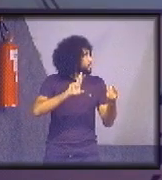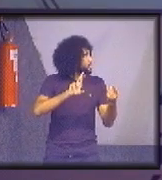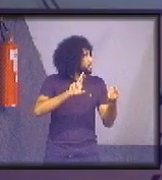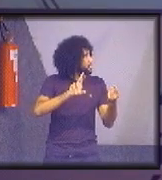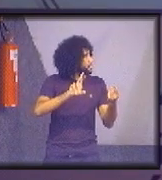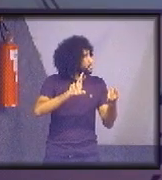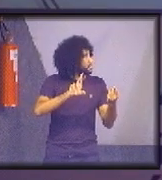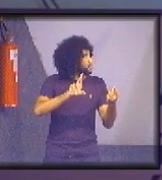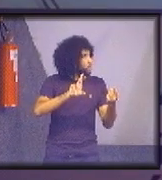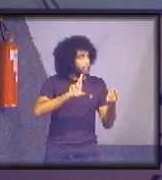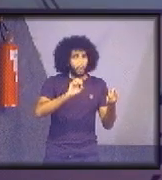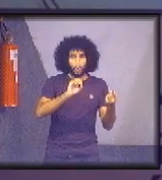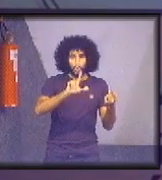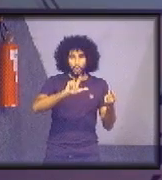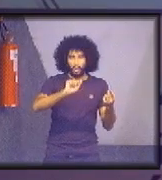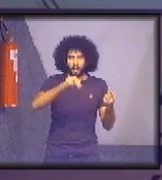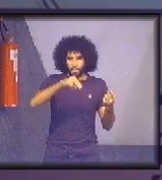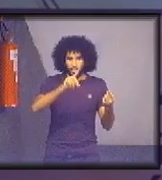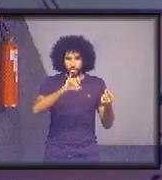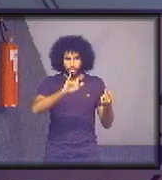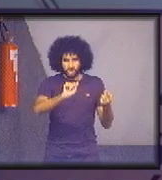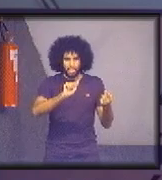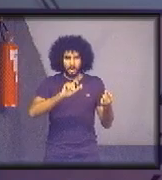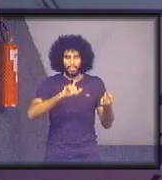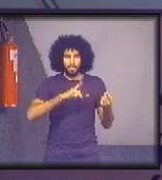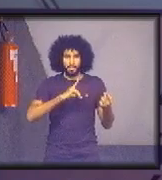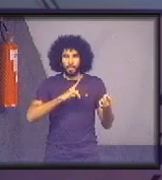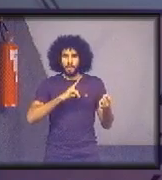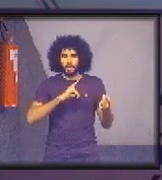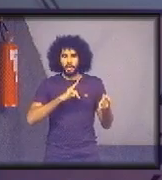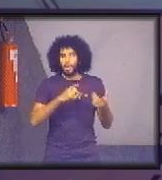Rolândia já tive uma situação bem interessante assim, que foi